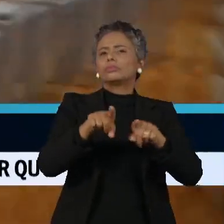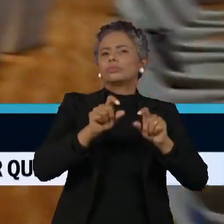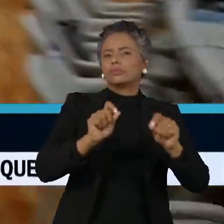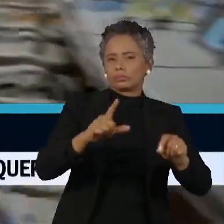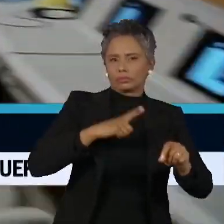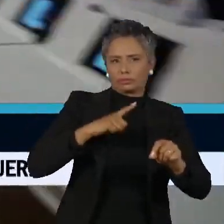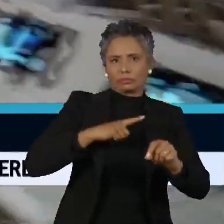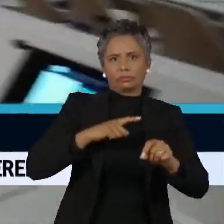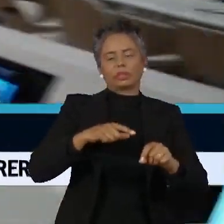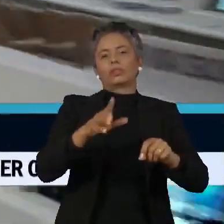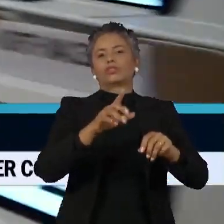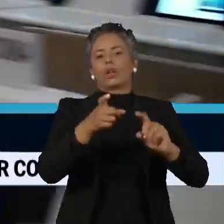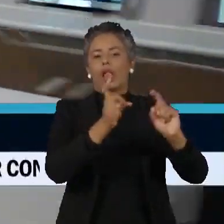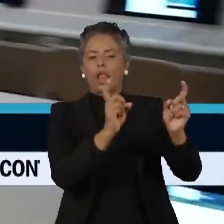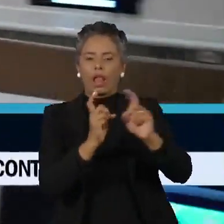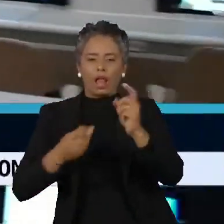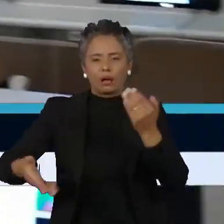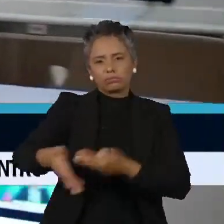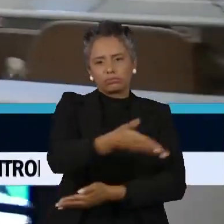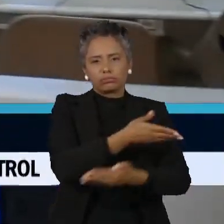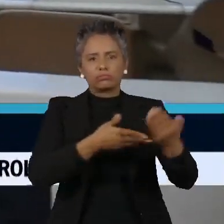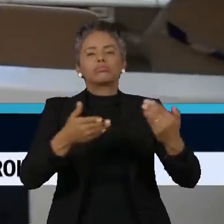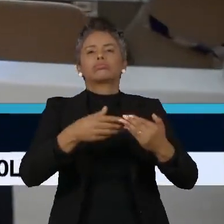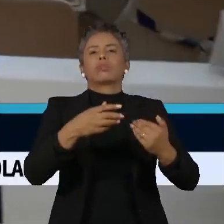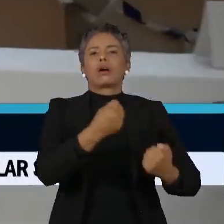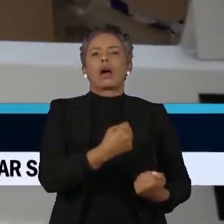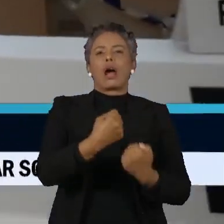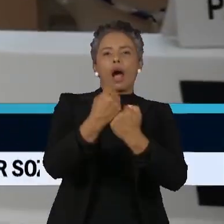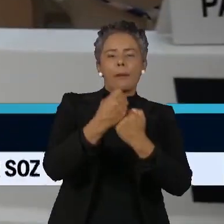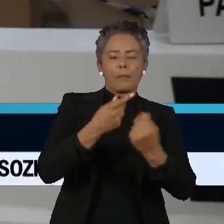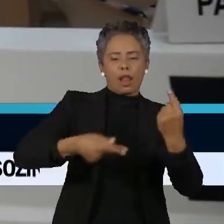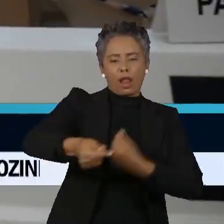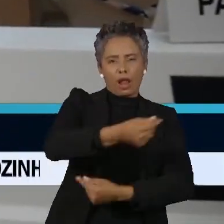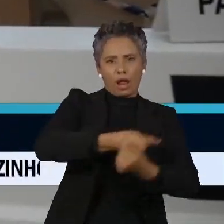Assembleia Geral e o fortalecimento do Conselho Econômico e Social da instituição.